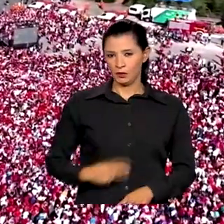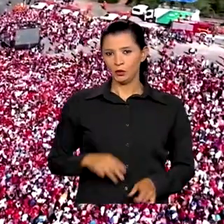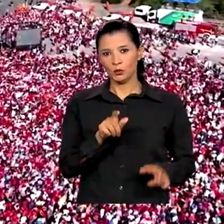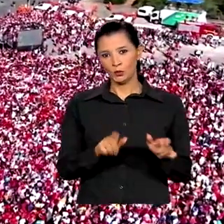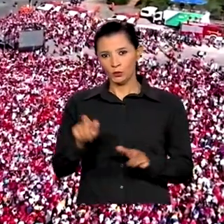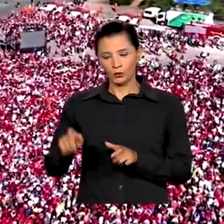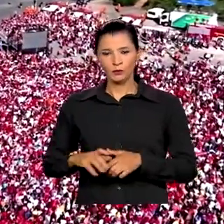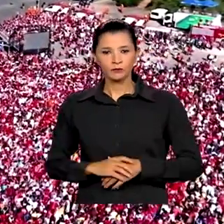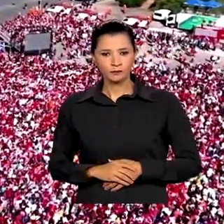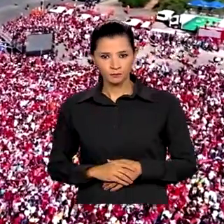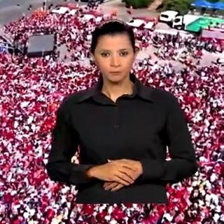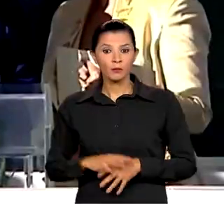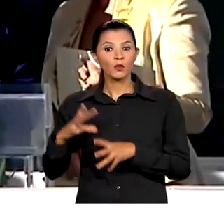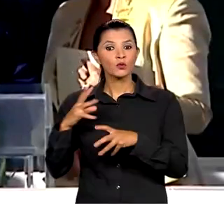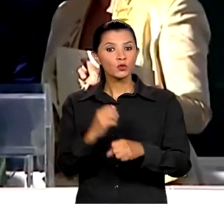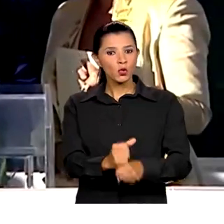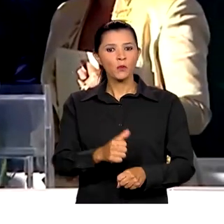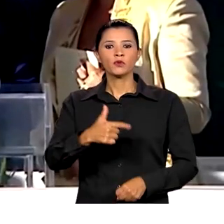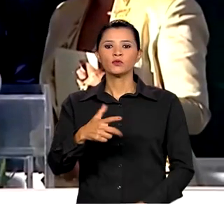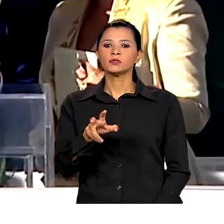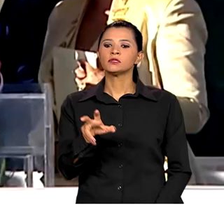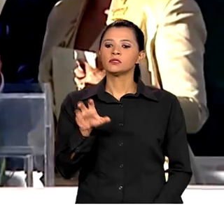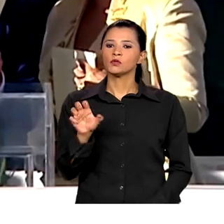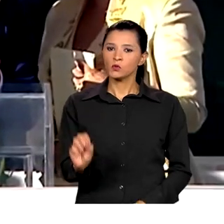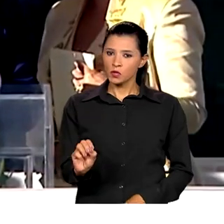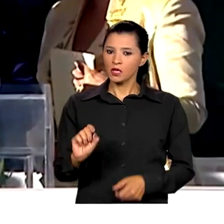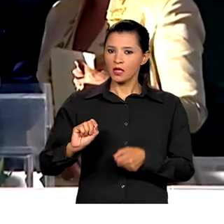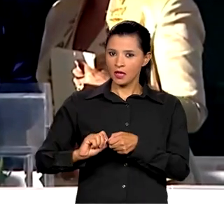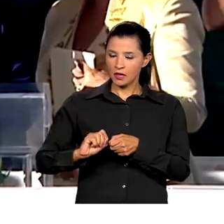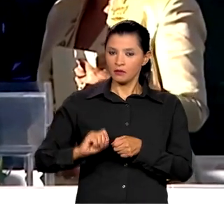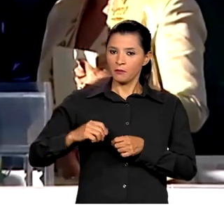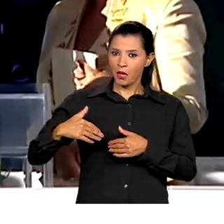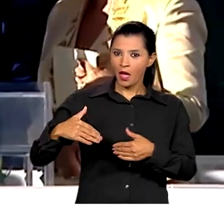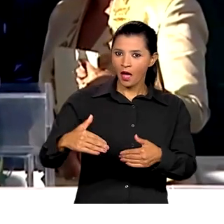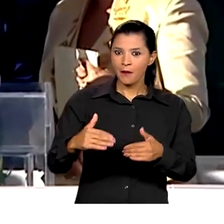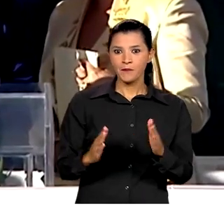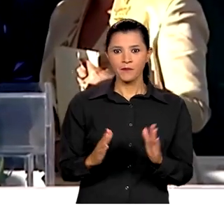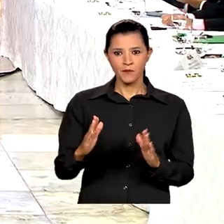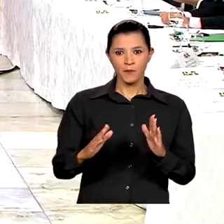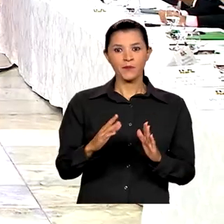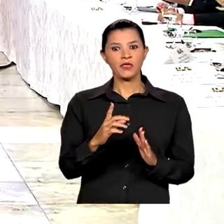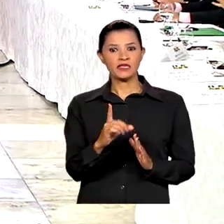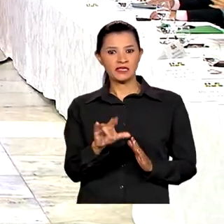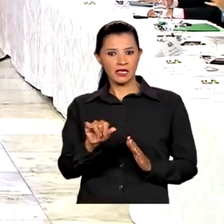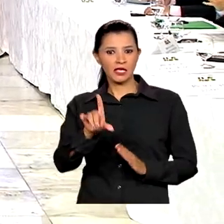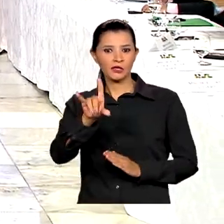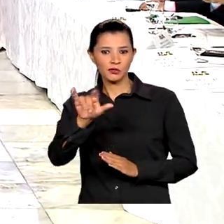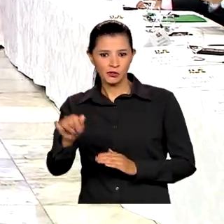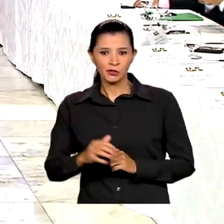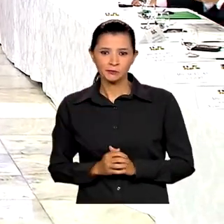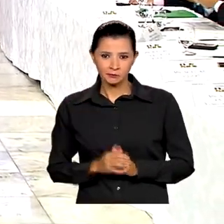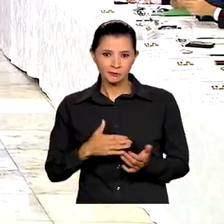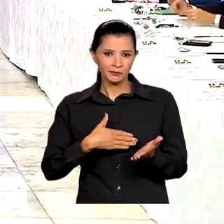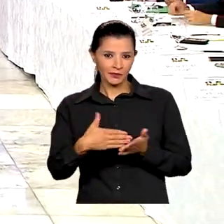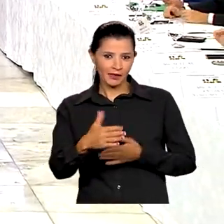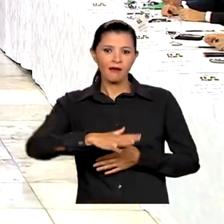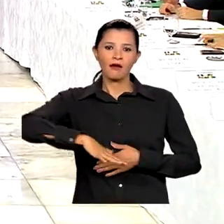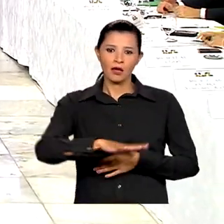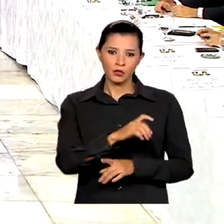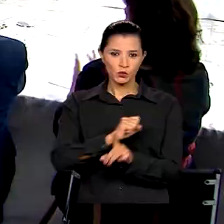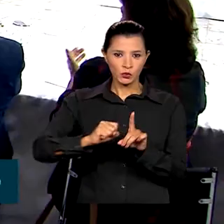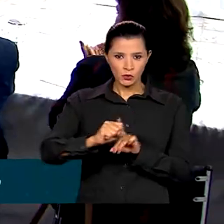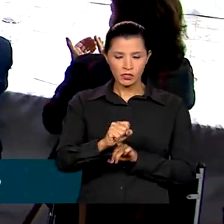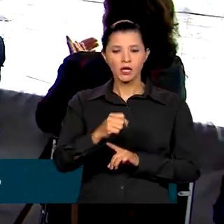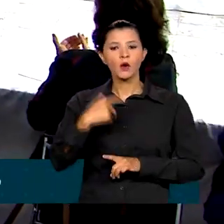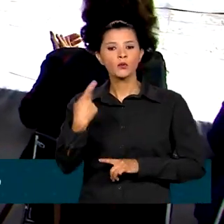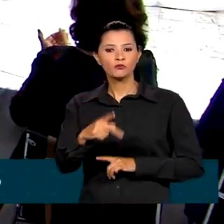Foram 250 realizações nesses primeiros 100 dias. Iniciativas nas áreas social,